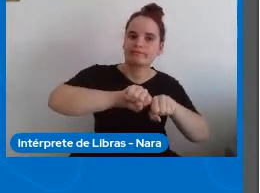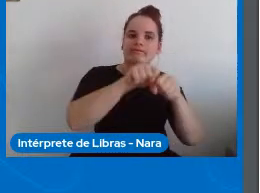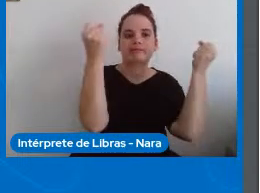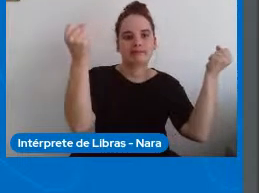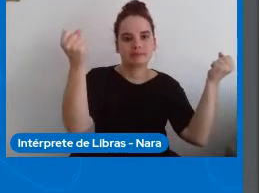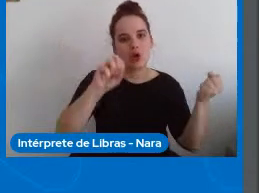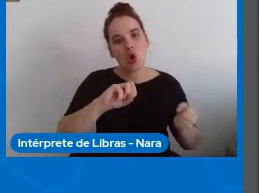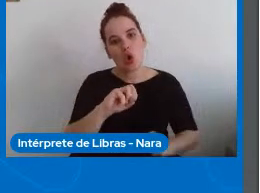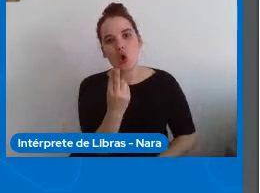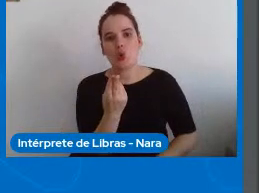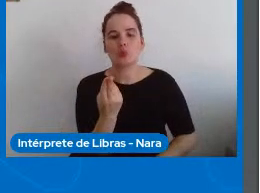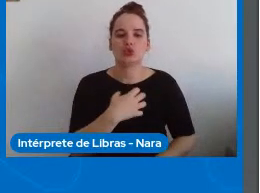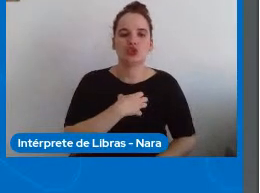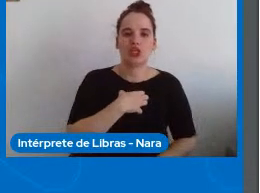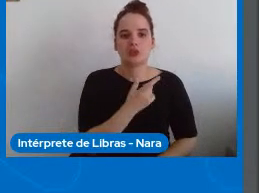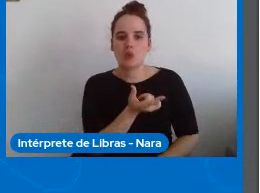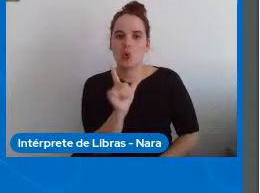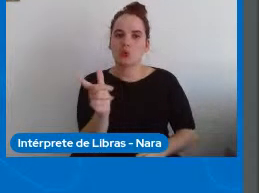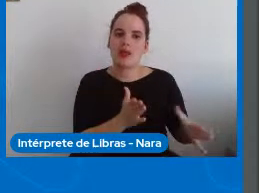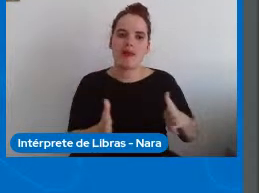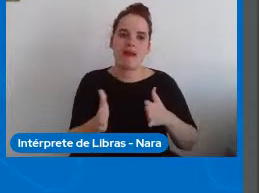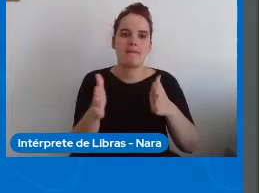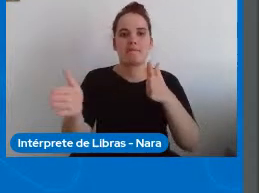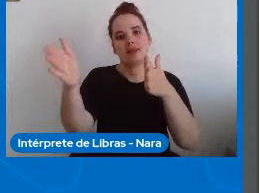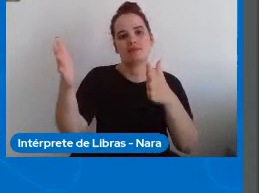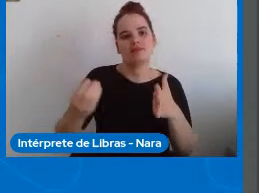formas de vivência